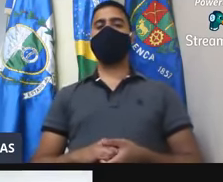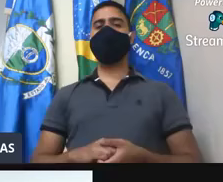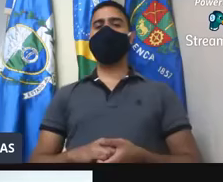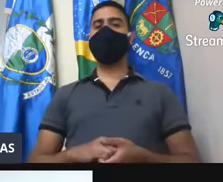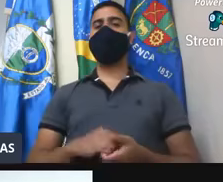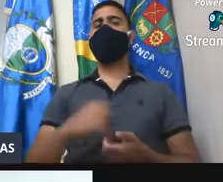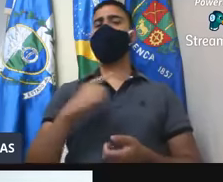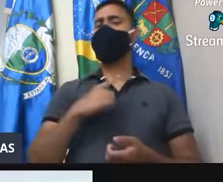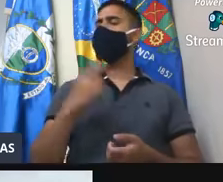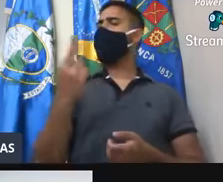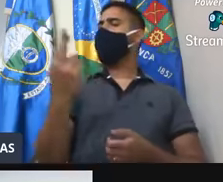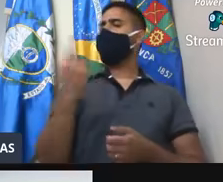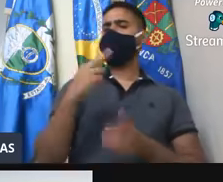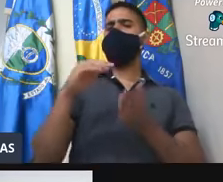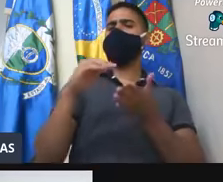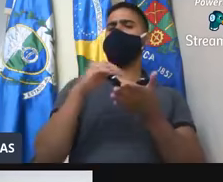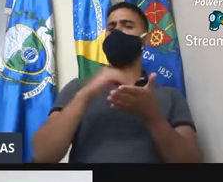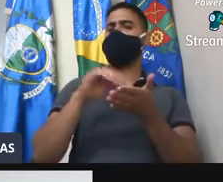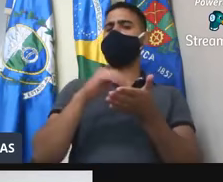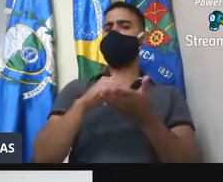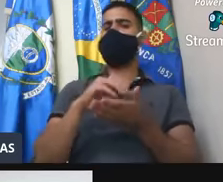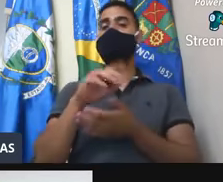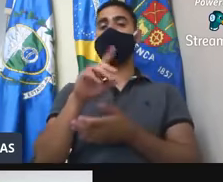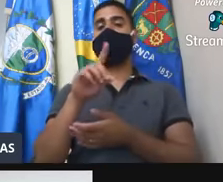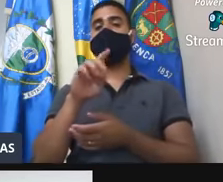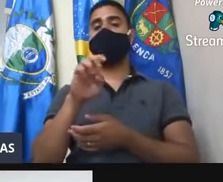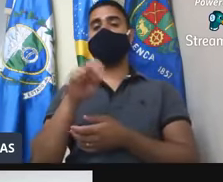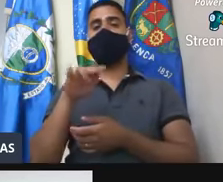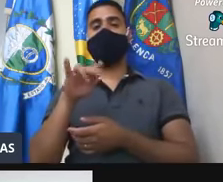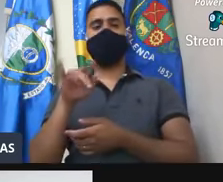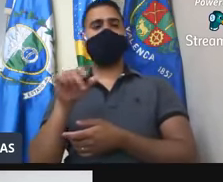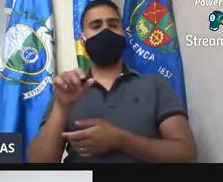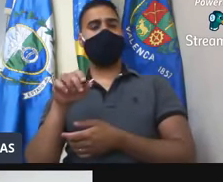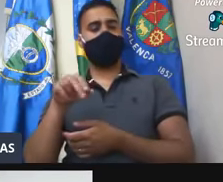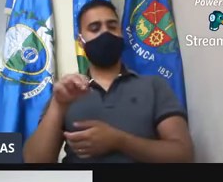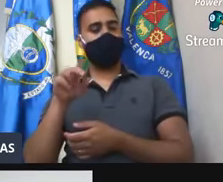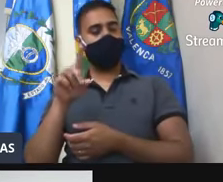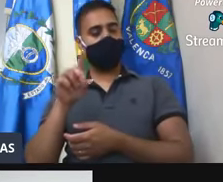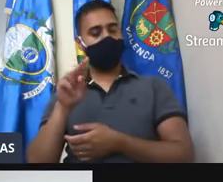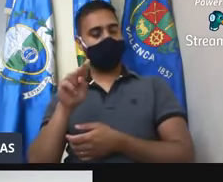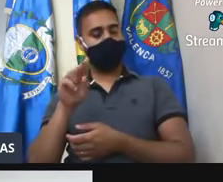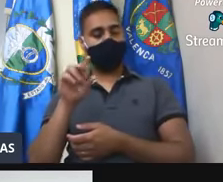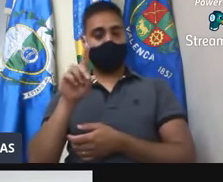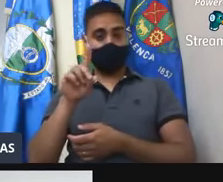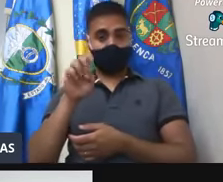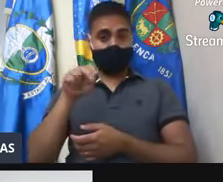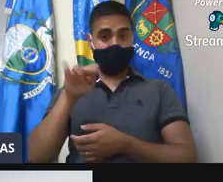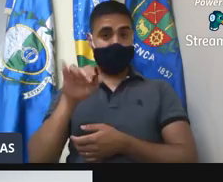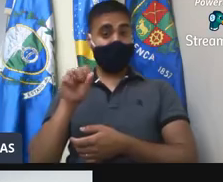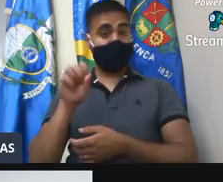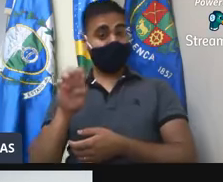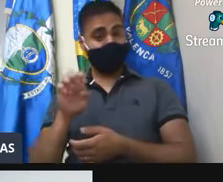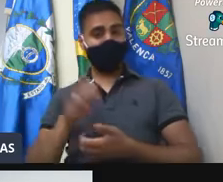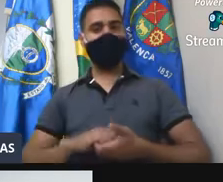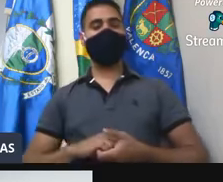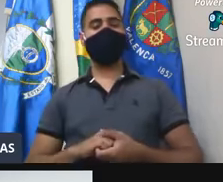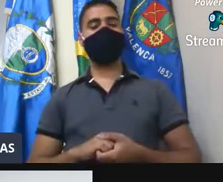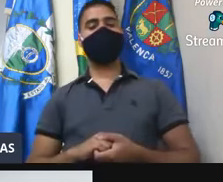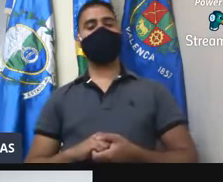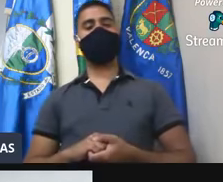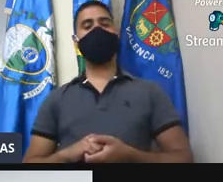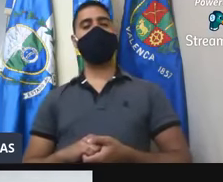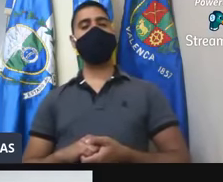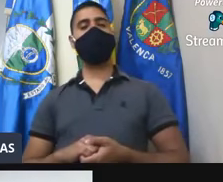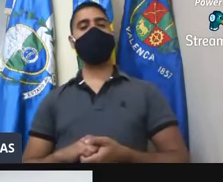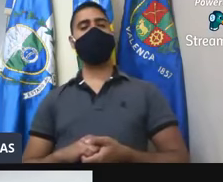secretária de administração, Denise, na qual, em...